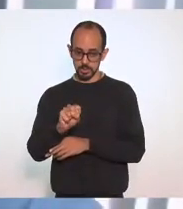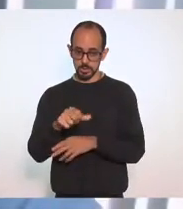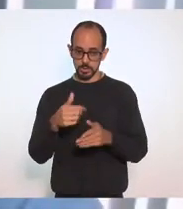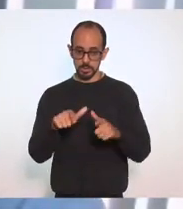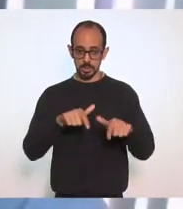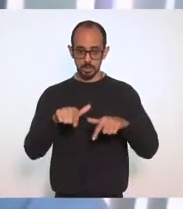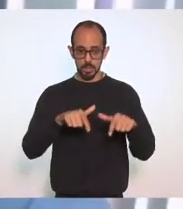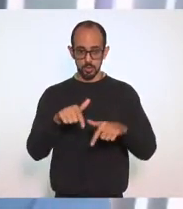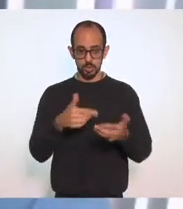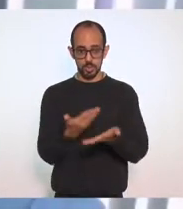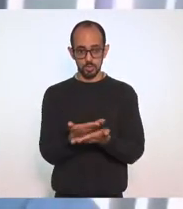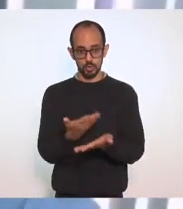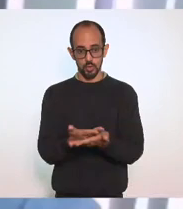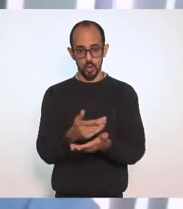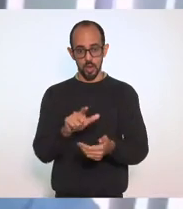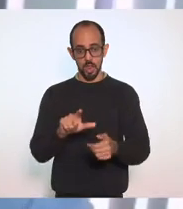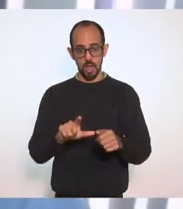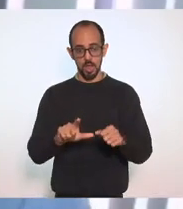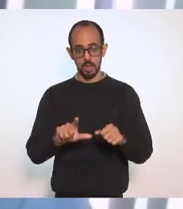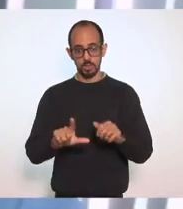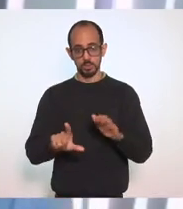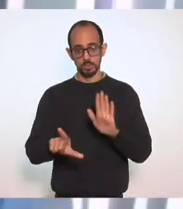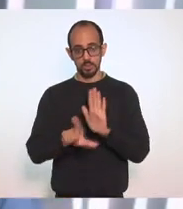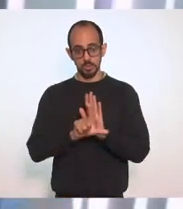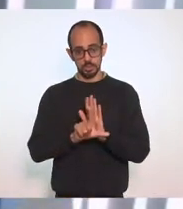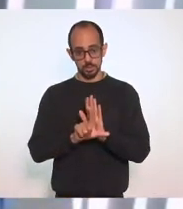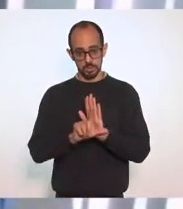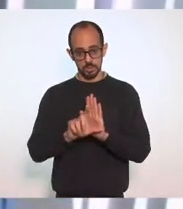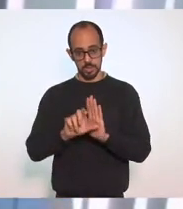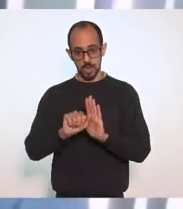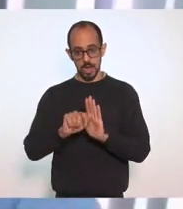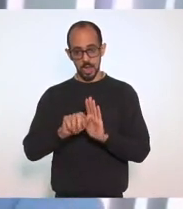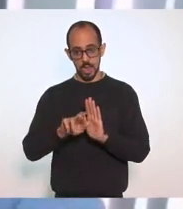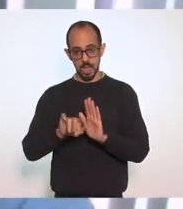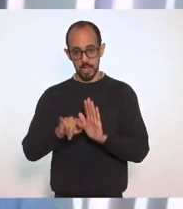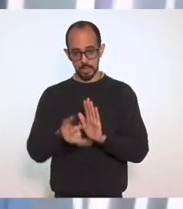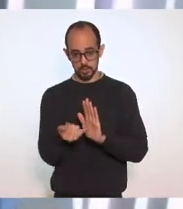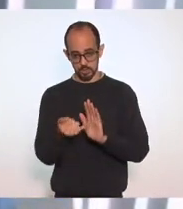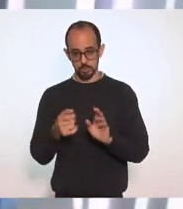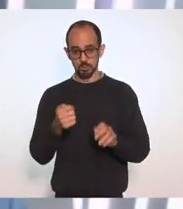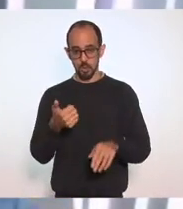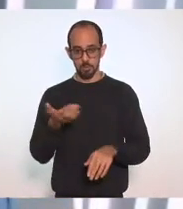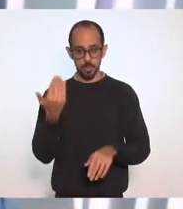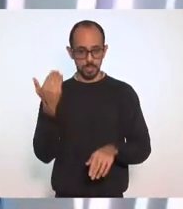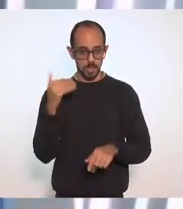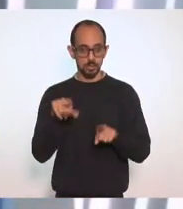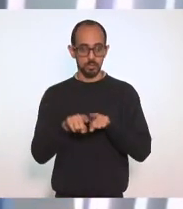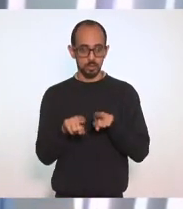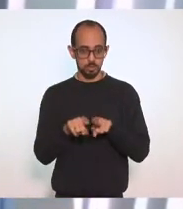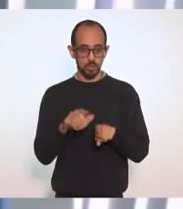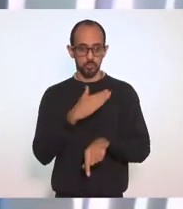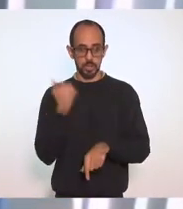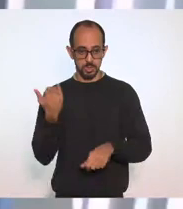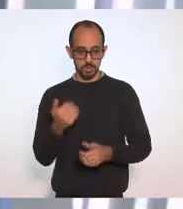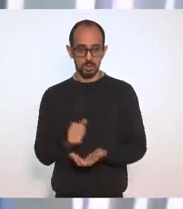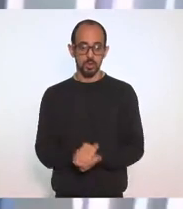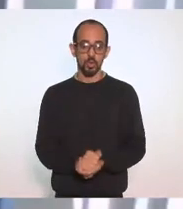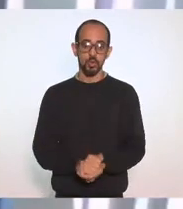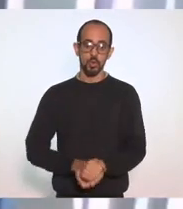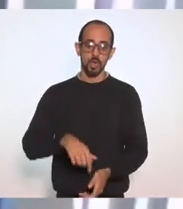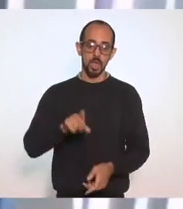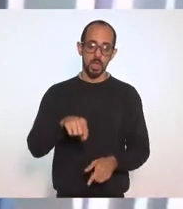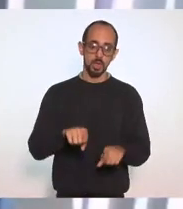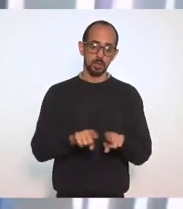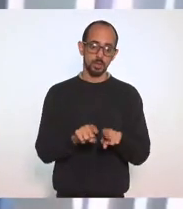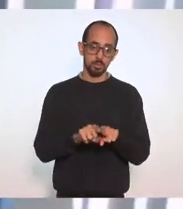LERJ. O Adjonson nos deixou também recentemente e eu quero também nessa homenagem ao Adjonson citar